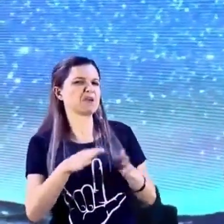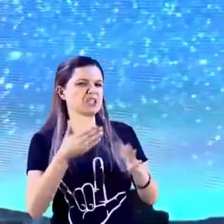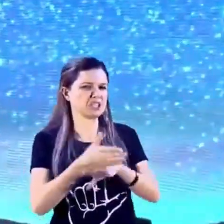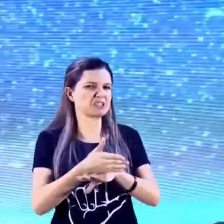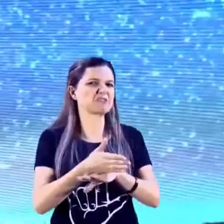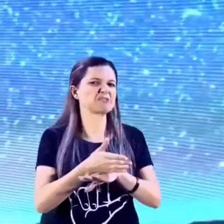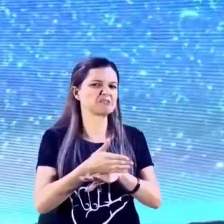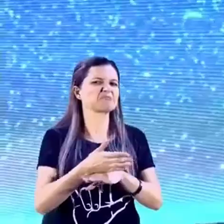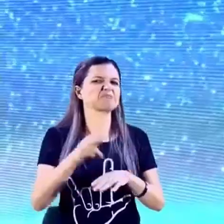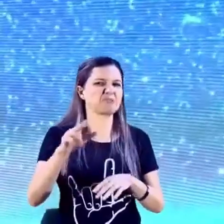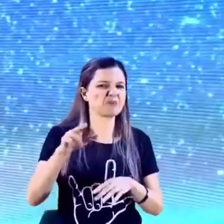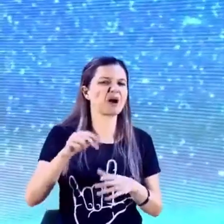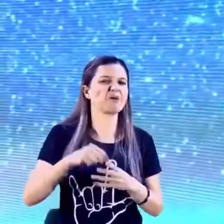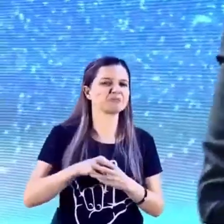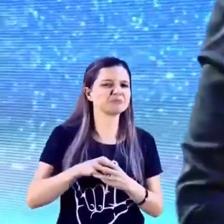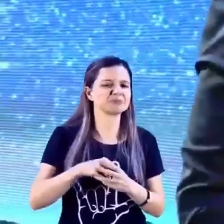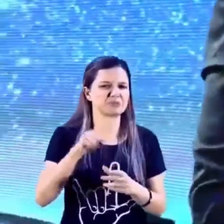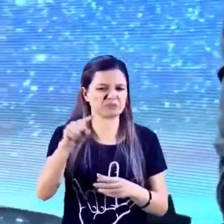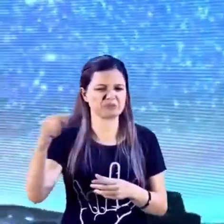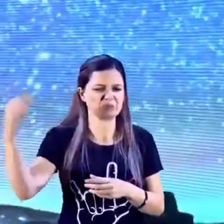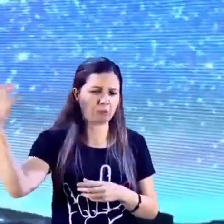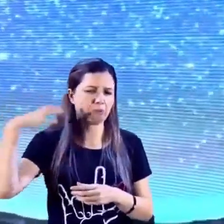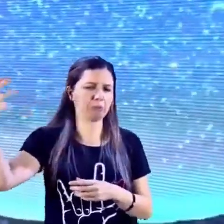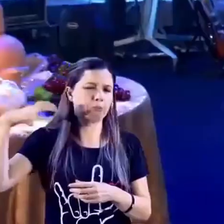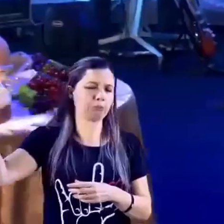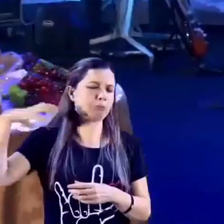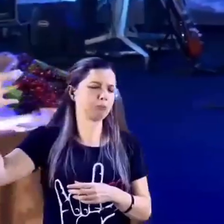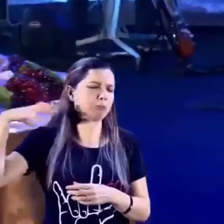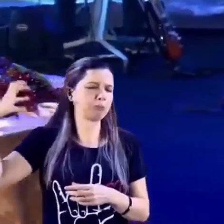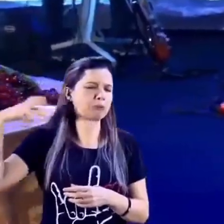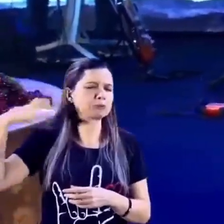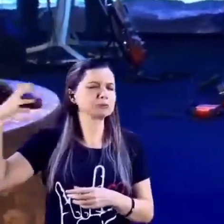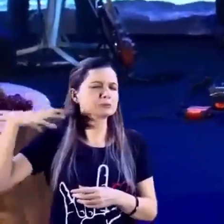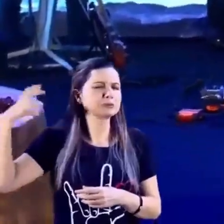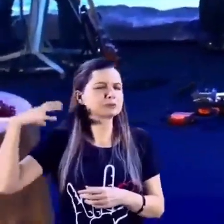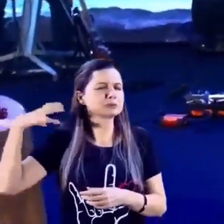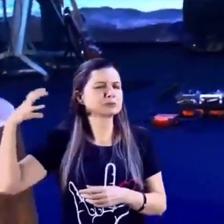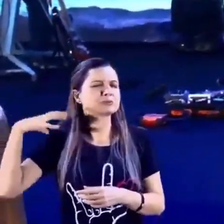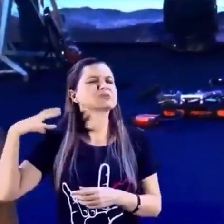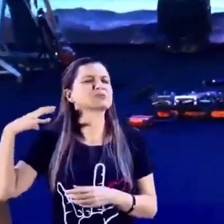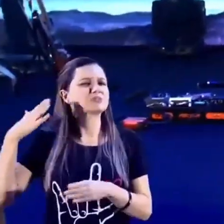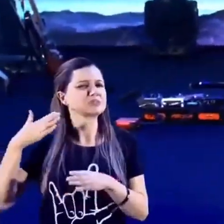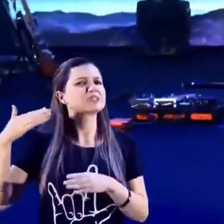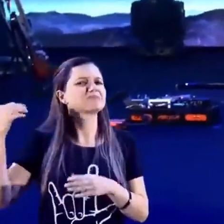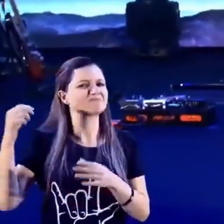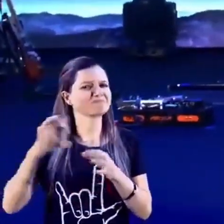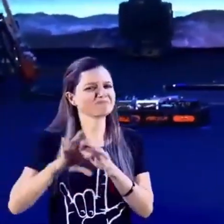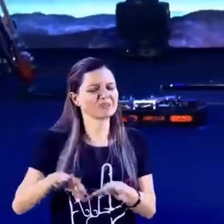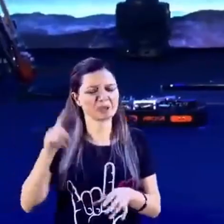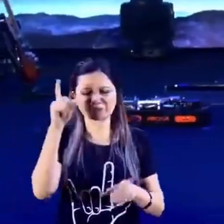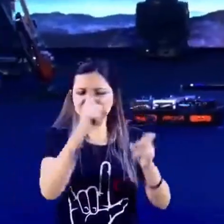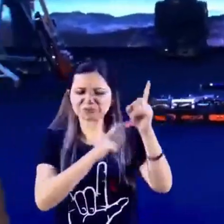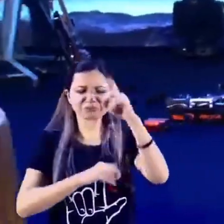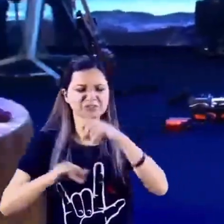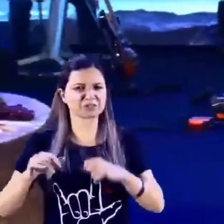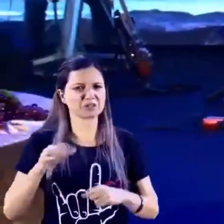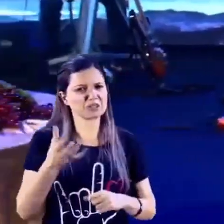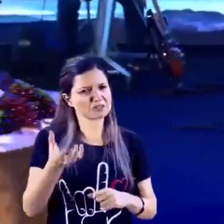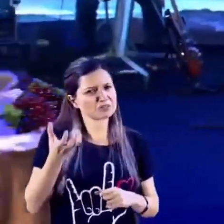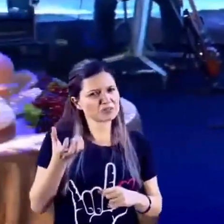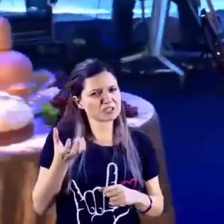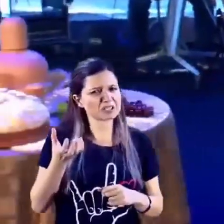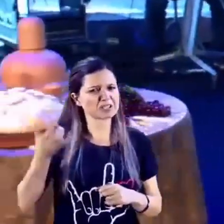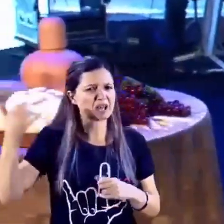pela Rede Globo, o temor vem pelo YouTube. Tudo o que você está ouvindo. O é que você tem ouvido? Você quer ouvir notícia ruim? Está